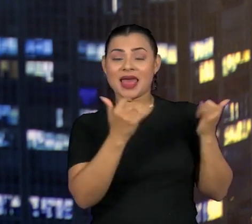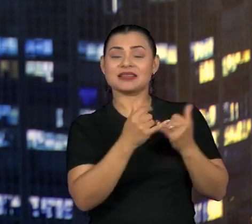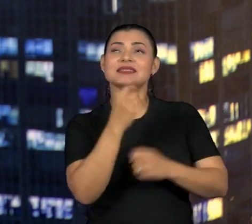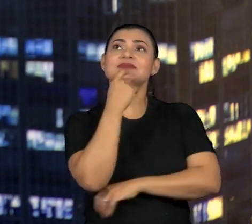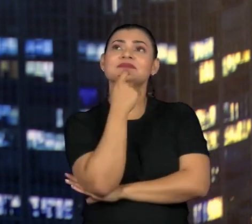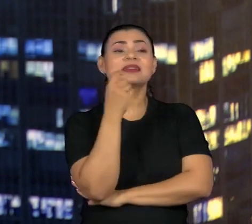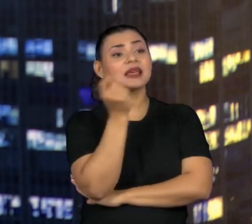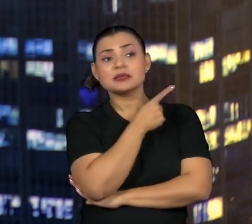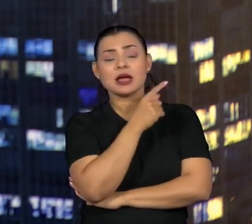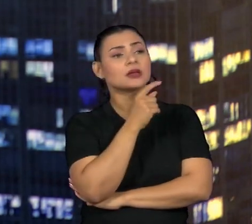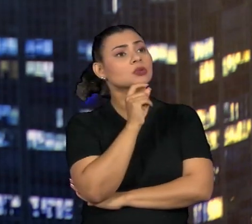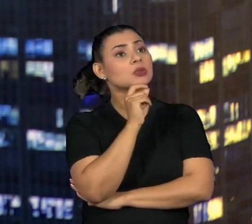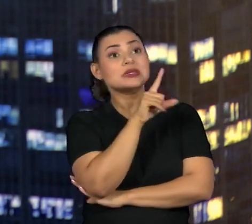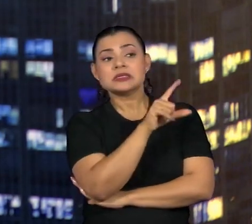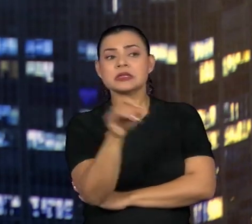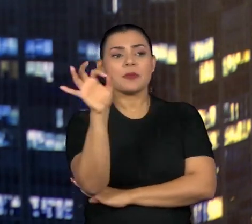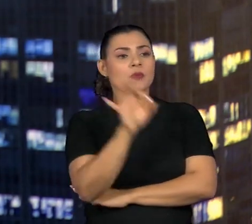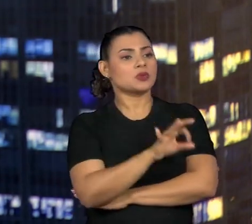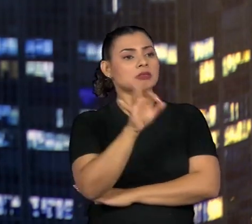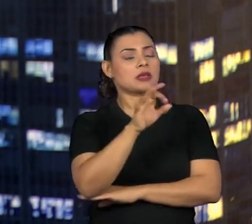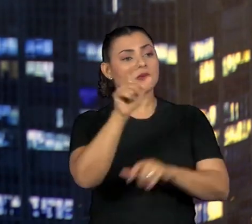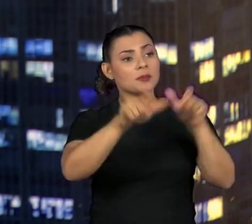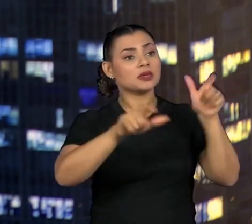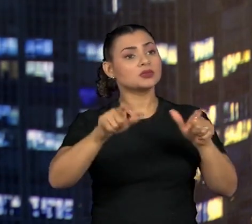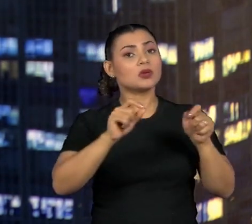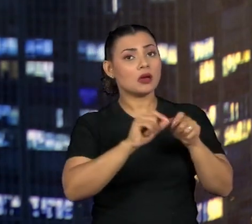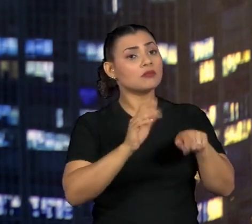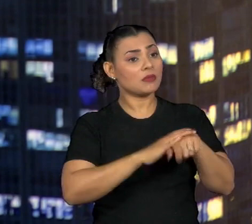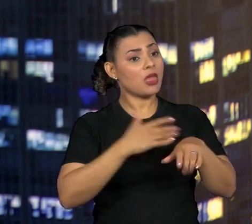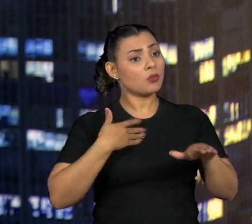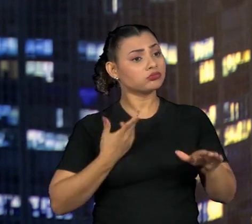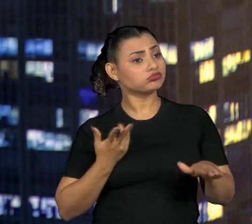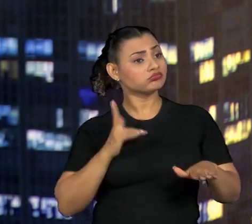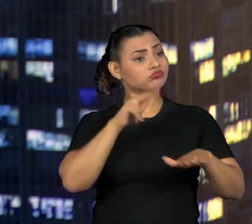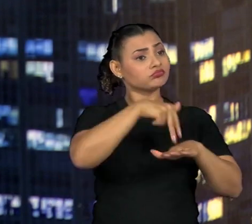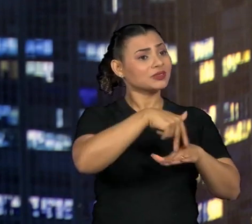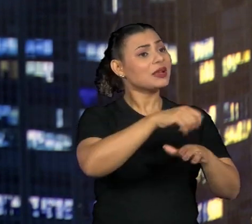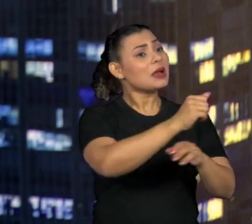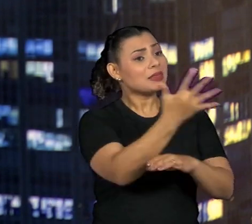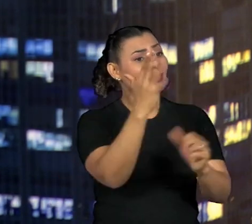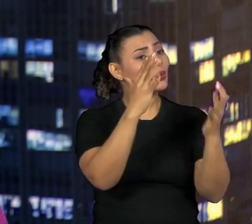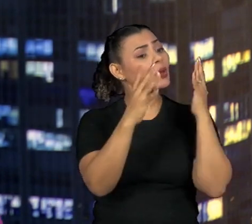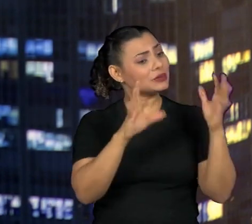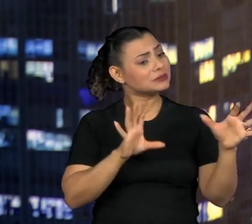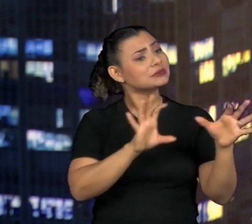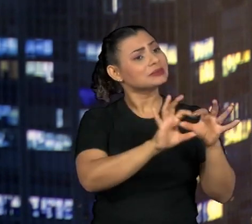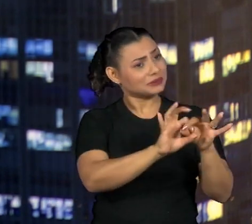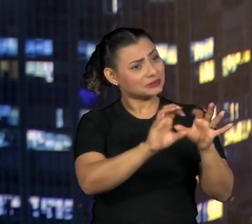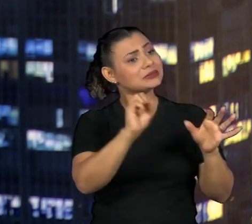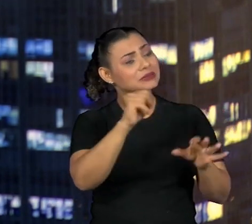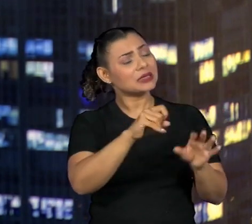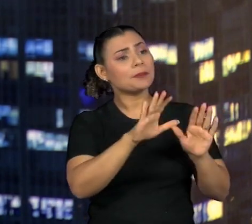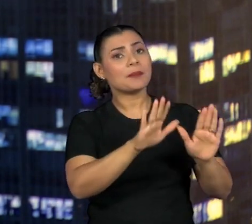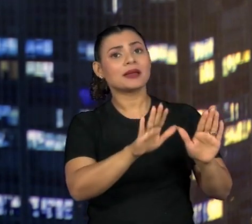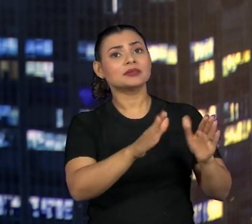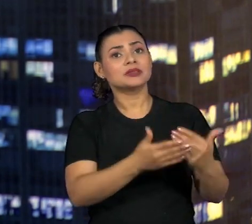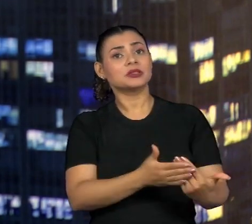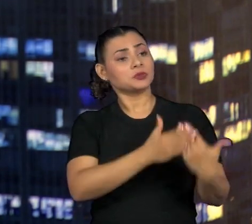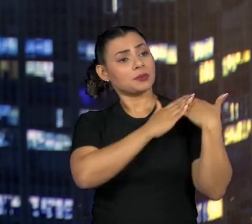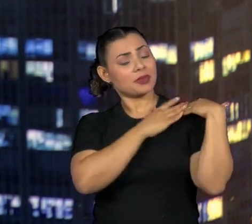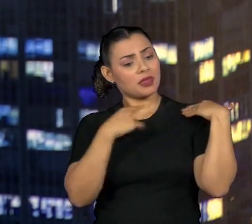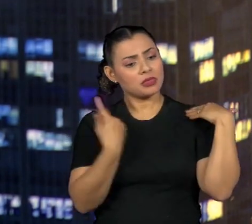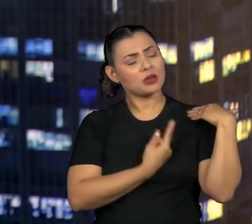praticamente uma unanimidade das pessoas entenderem que fazem parte desse processo. Nós somos também o meio ambiente.